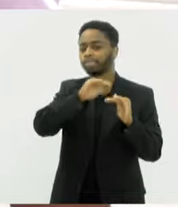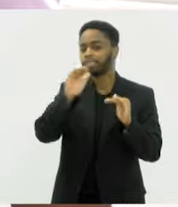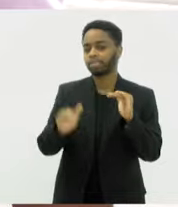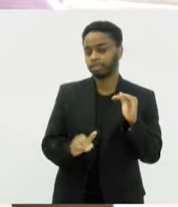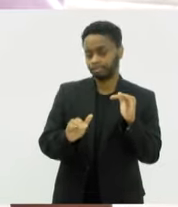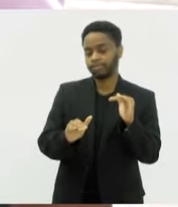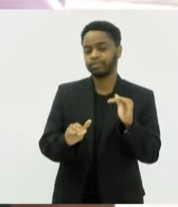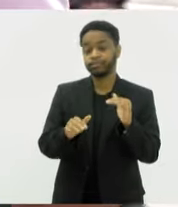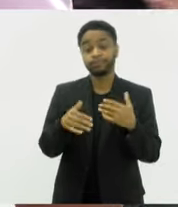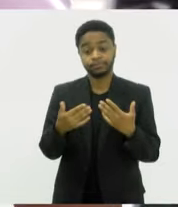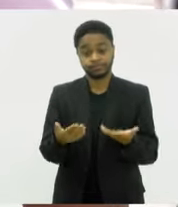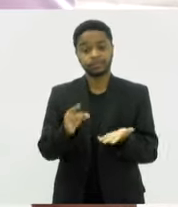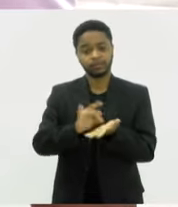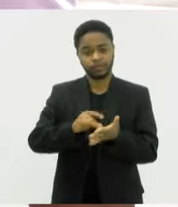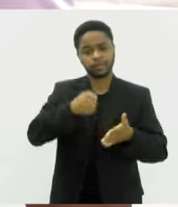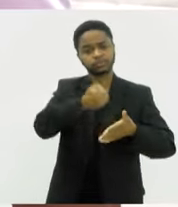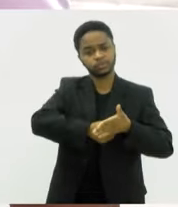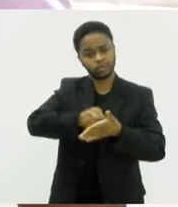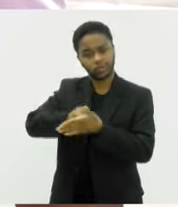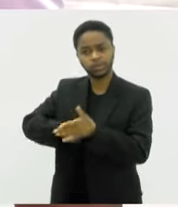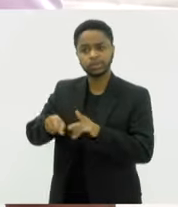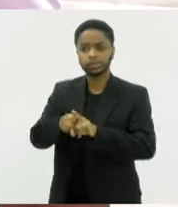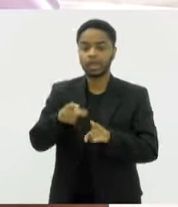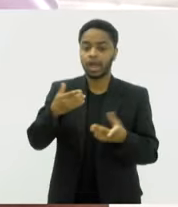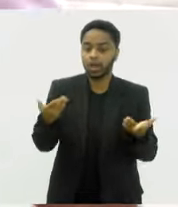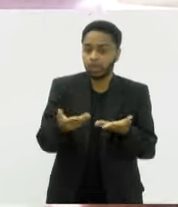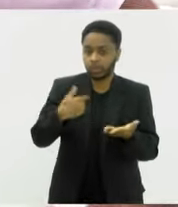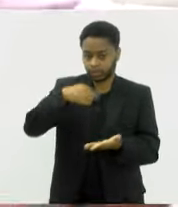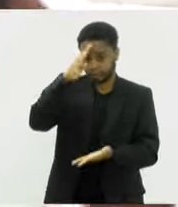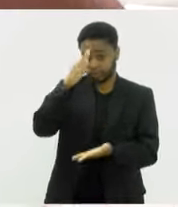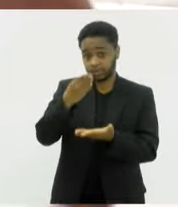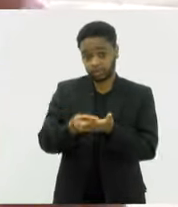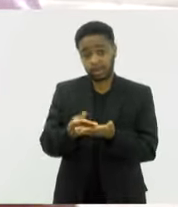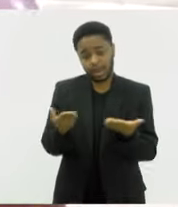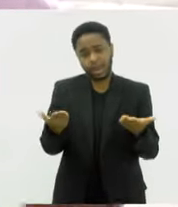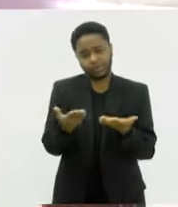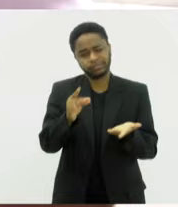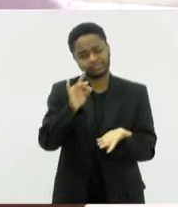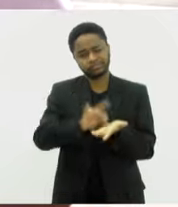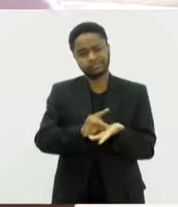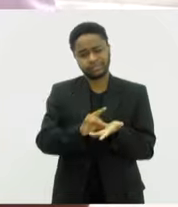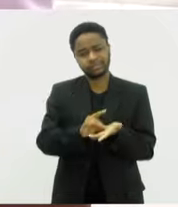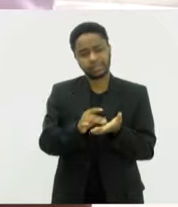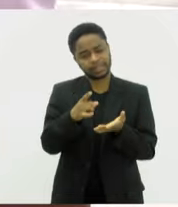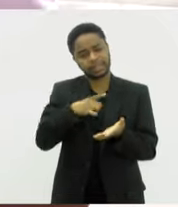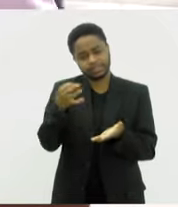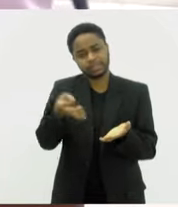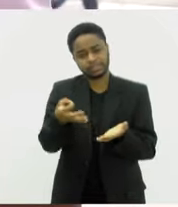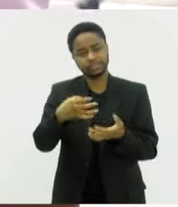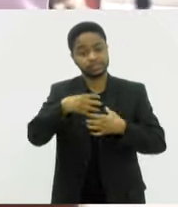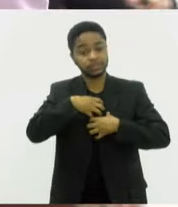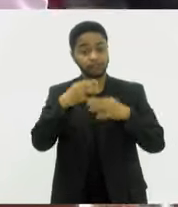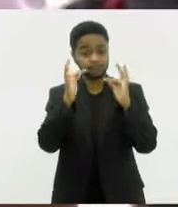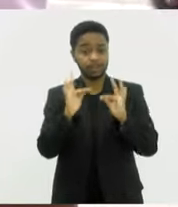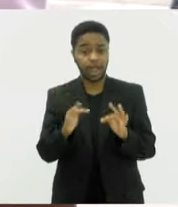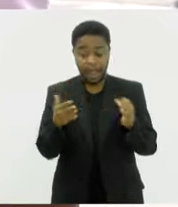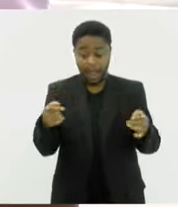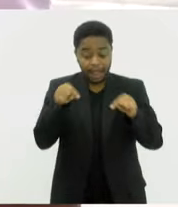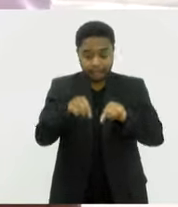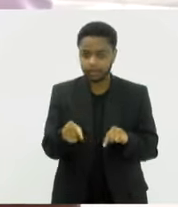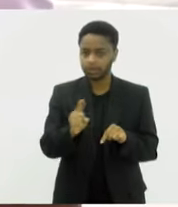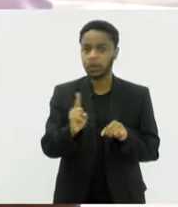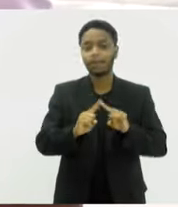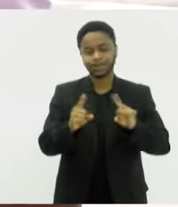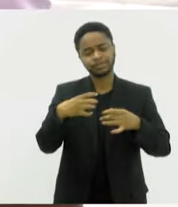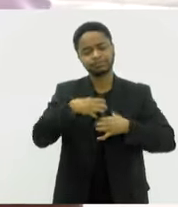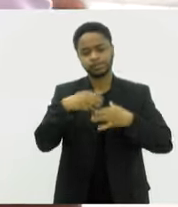Então, foi muita luta. Eu acredito que agora, nesse momento, ela está, com certeza, muito feliz, não nesse plano, mas muito